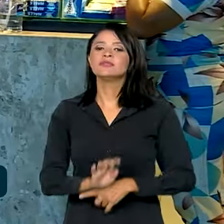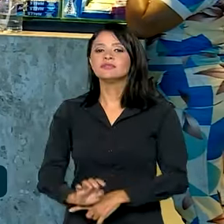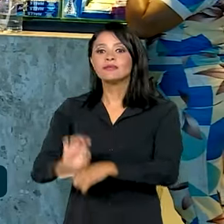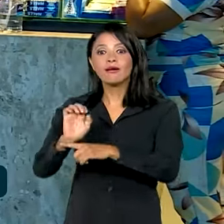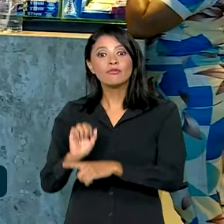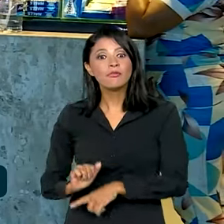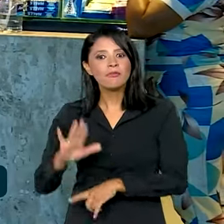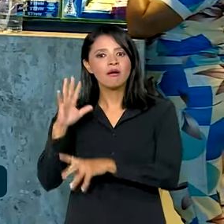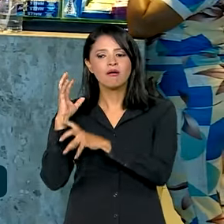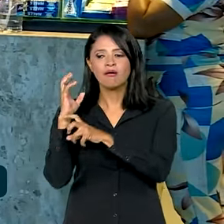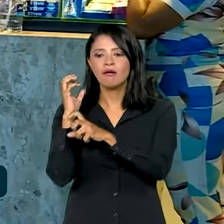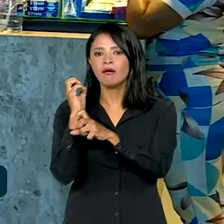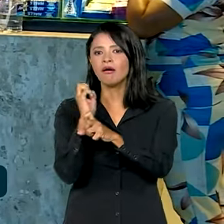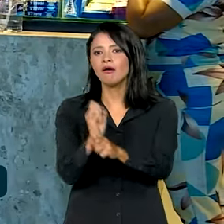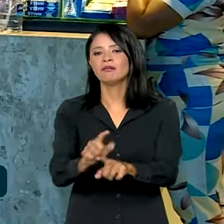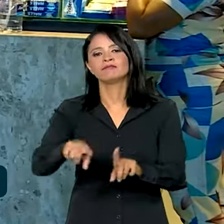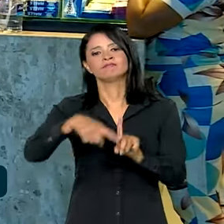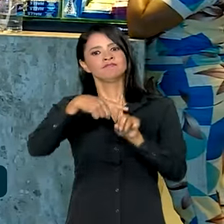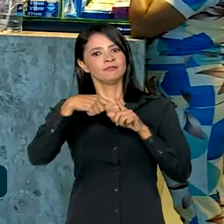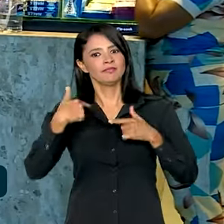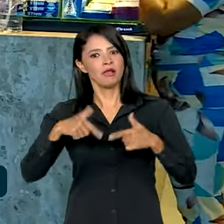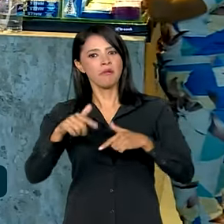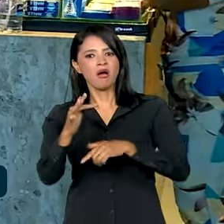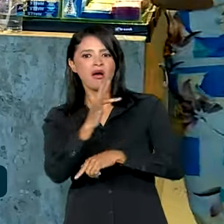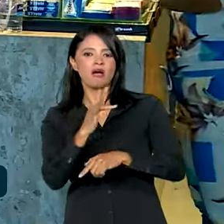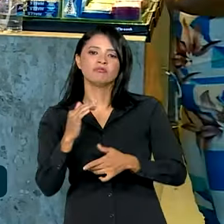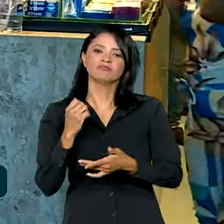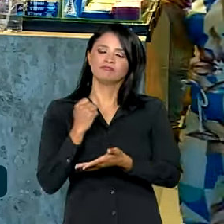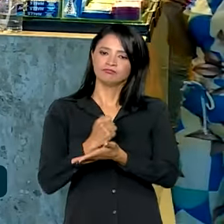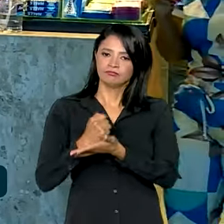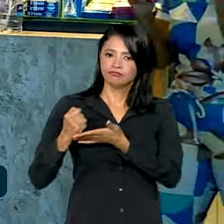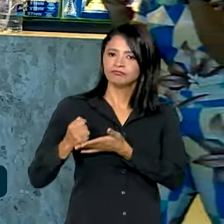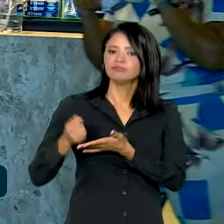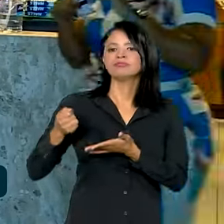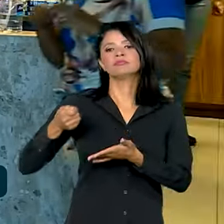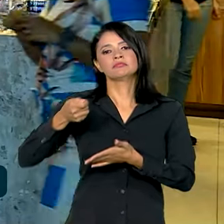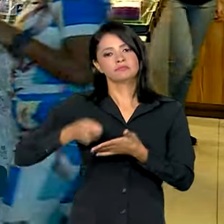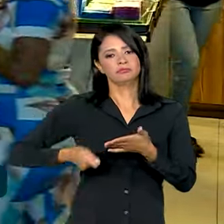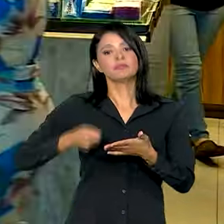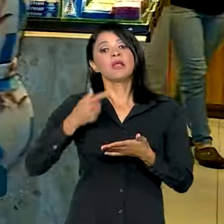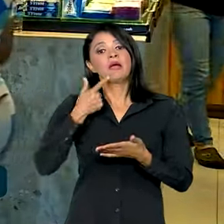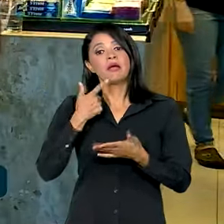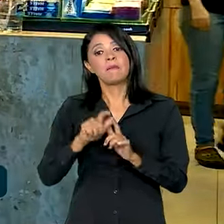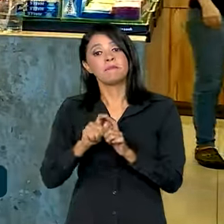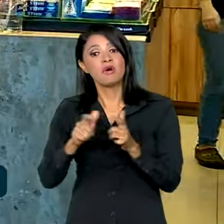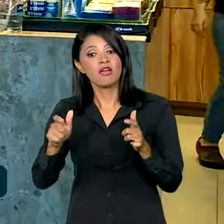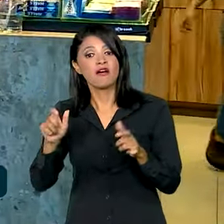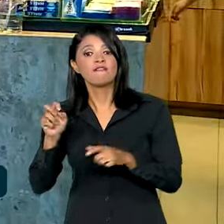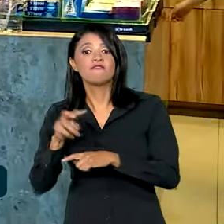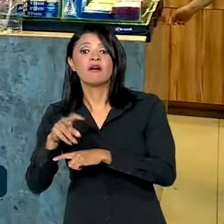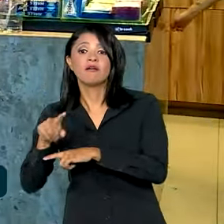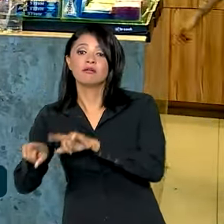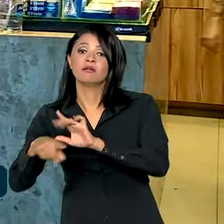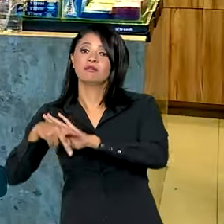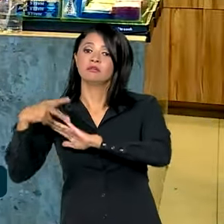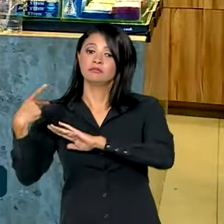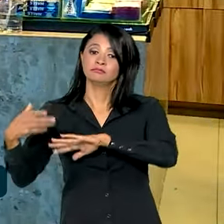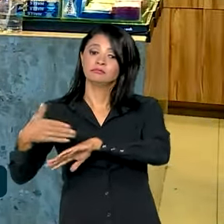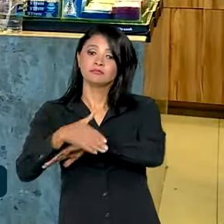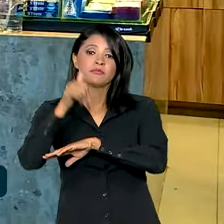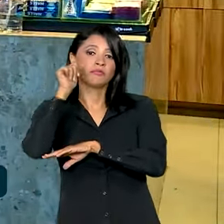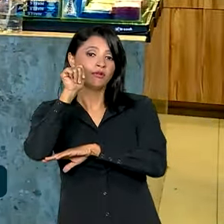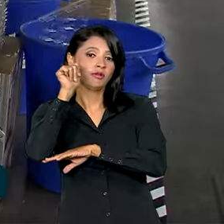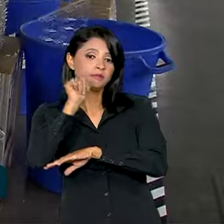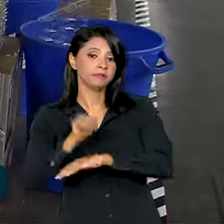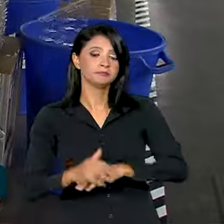com os maiores saldos de empregos formais e a maioria das vagas geradas foram preenchidas por